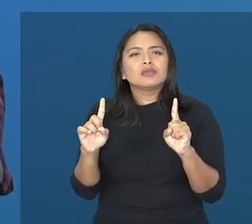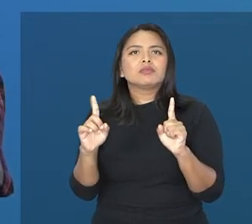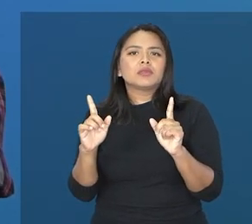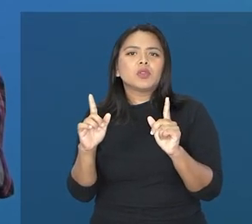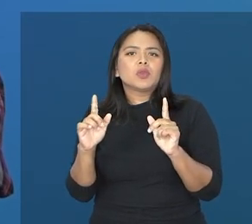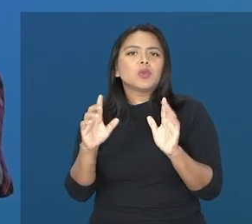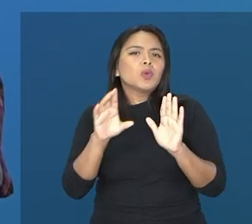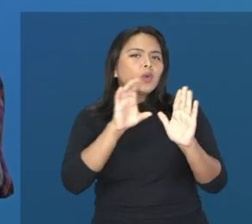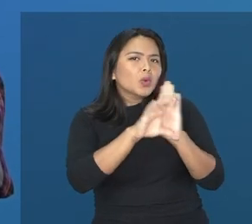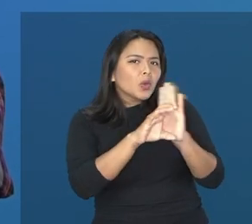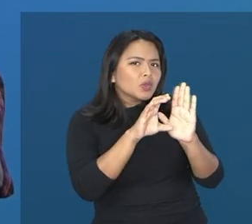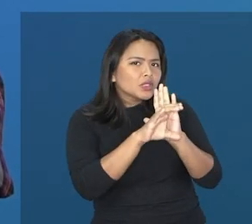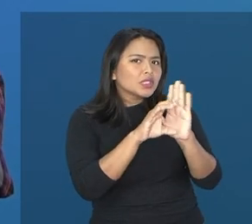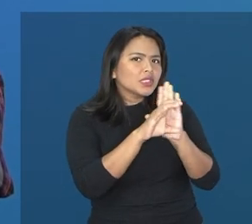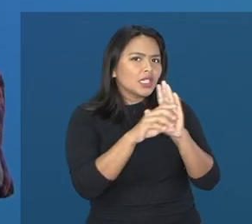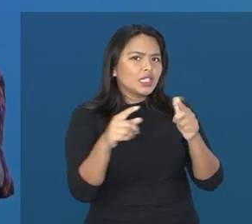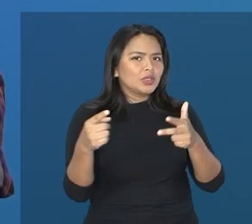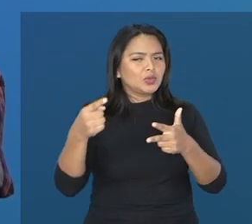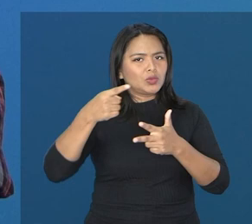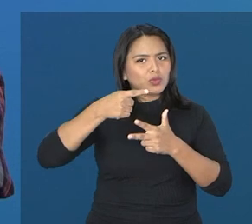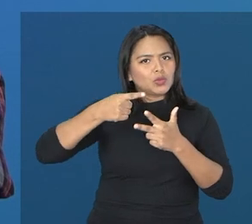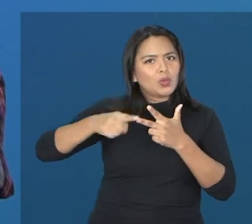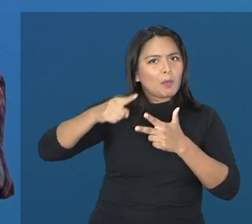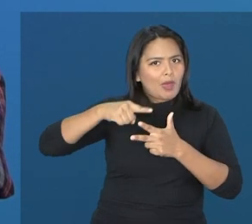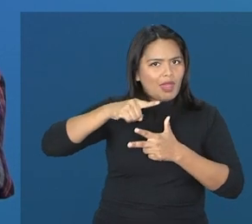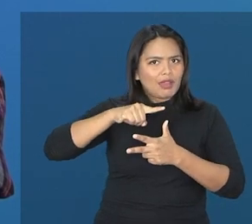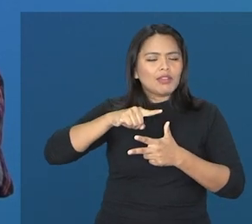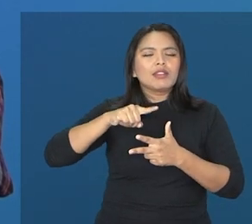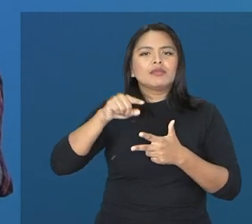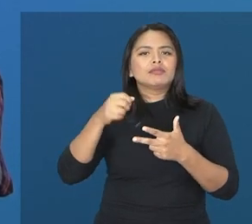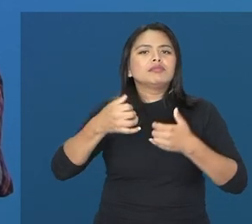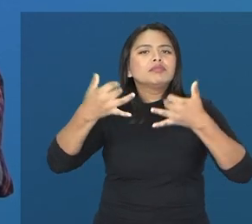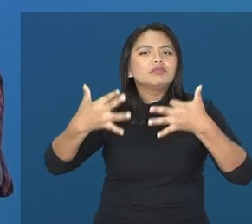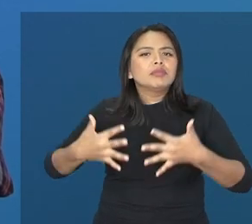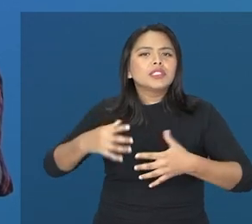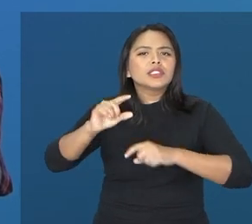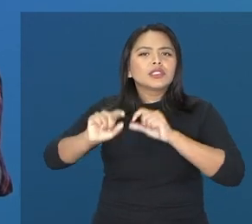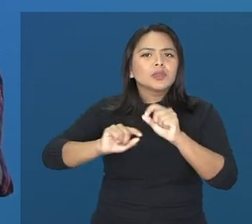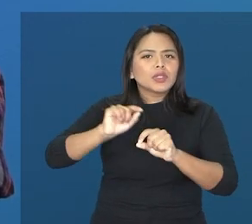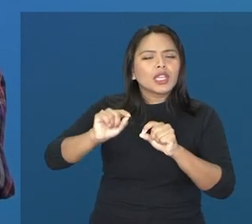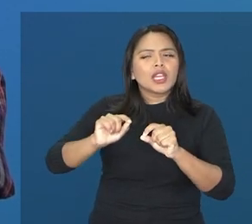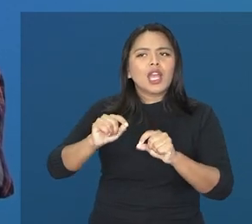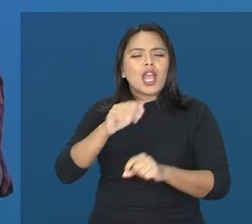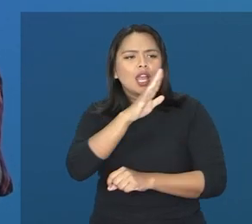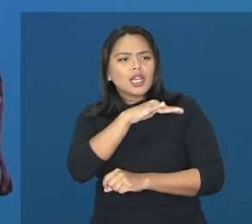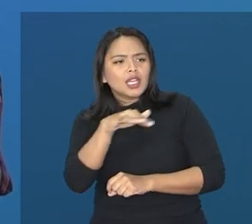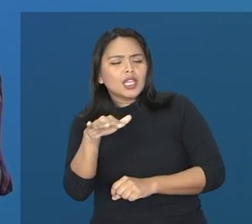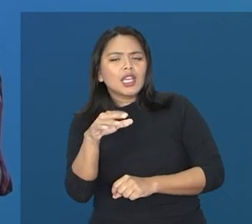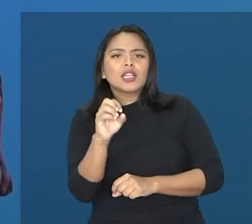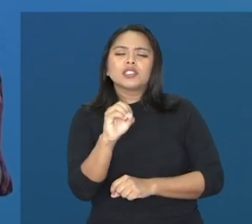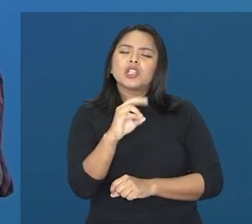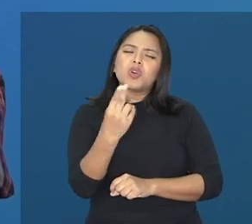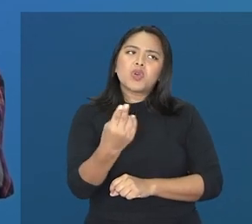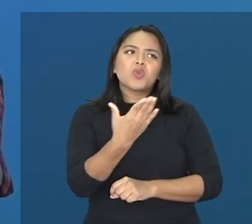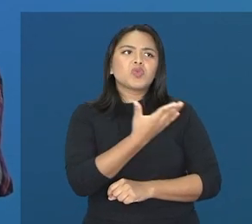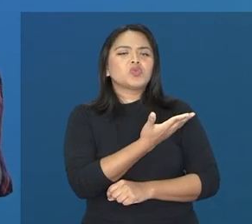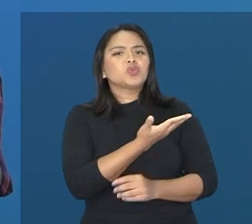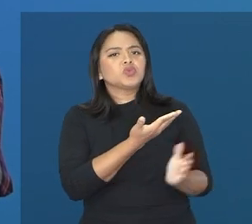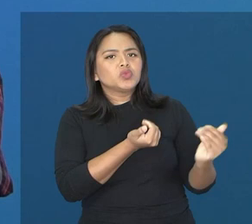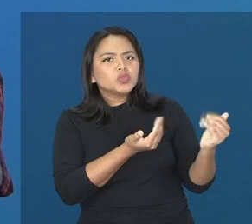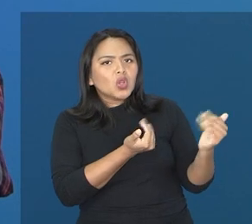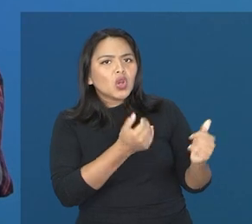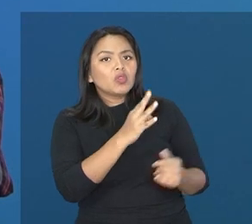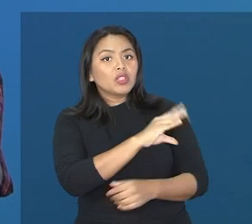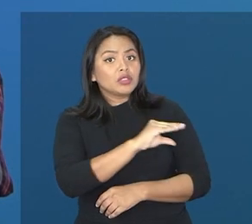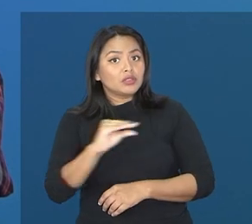o conceito do MEC, ele se amplia. Ele diz que esse indivíduo, ou essa criança, ou esse jovem, ou esse adolescente,